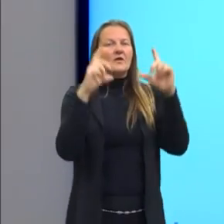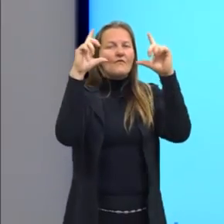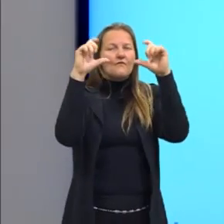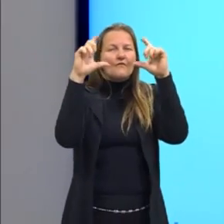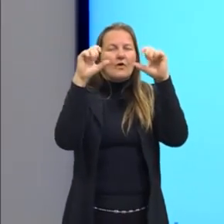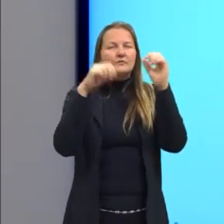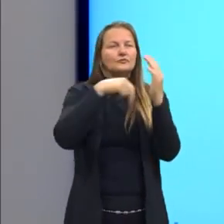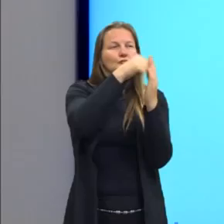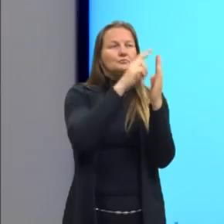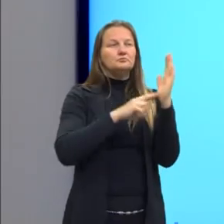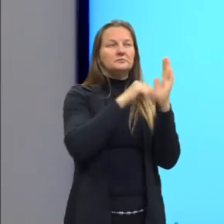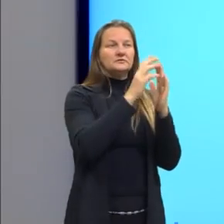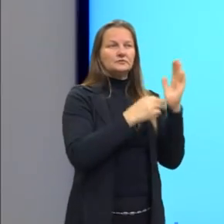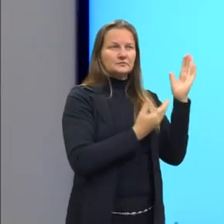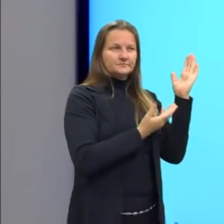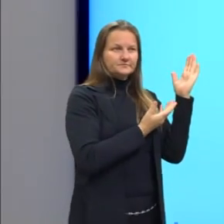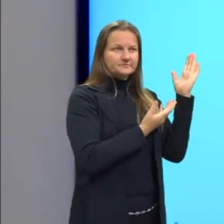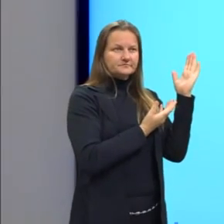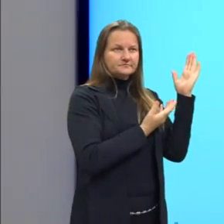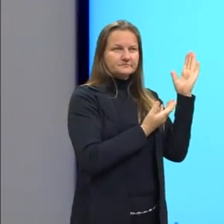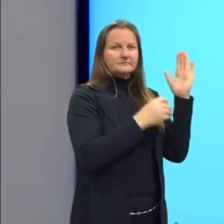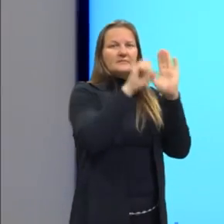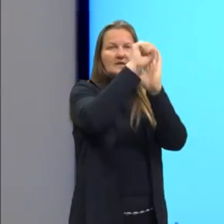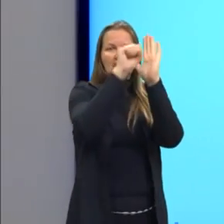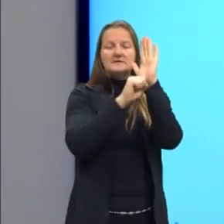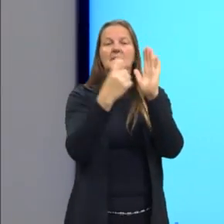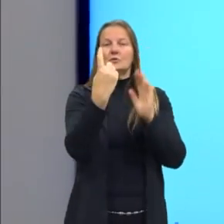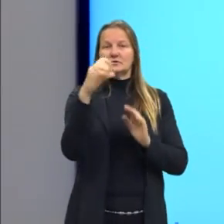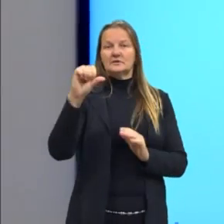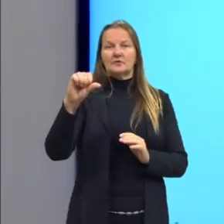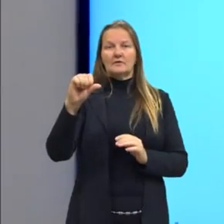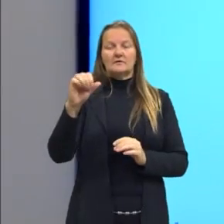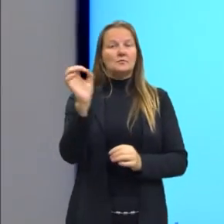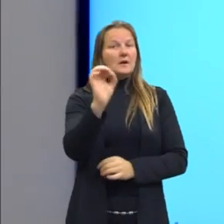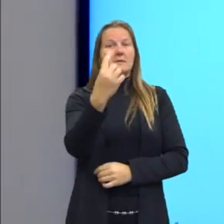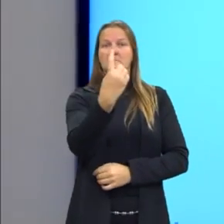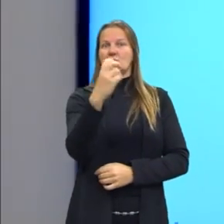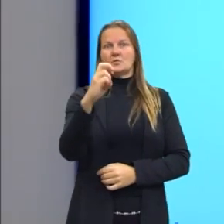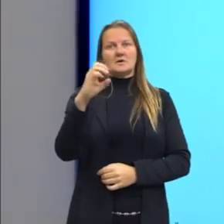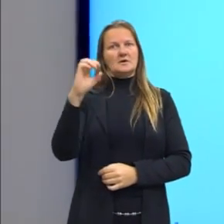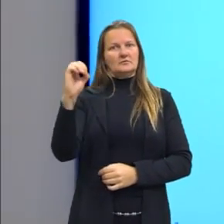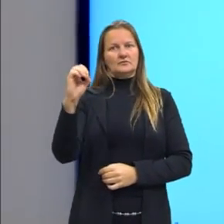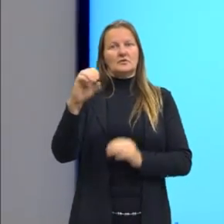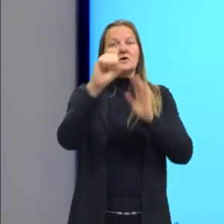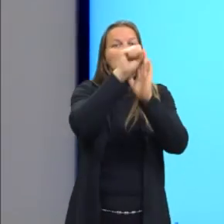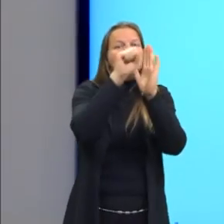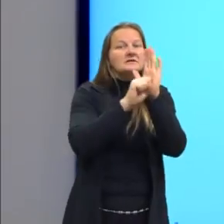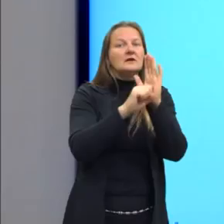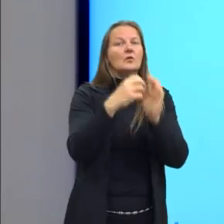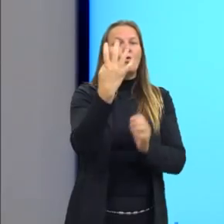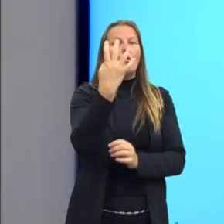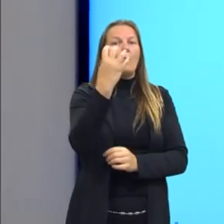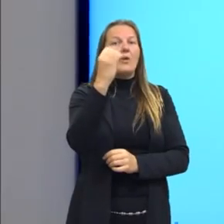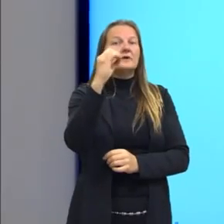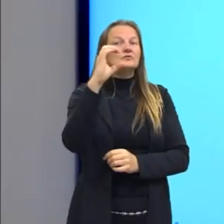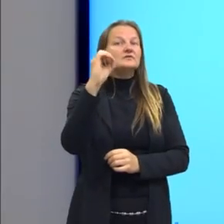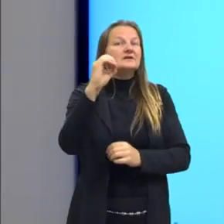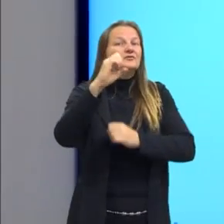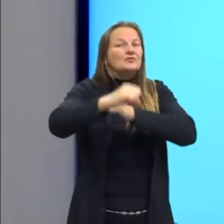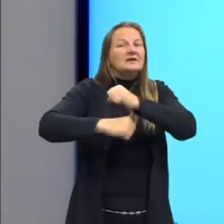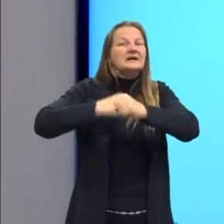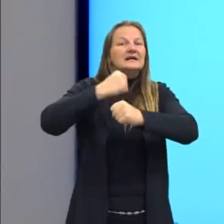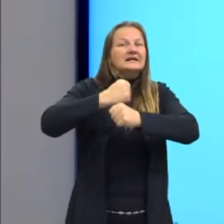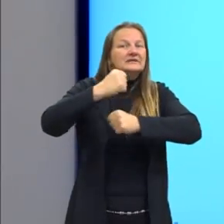pintura, que é do século XIX, ela não é de 1500, é uma pintura de quase 400 anos depois